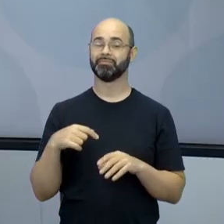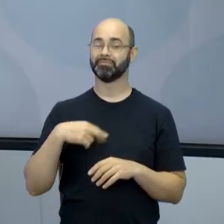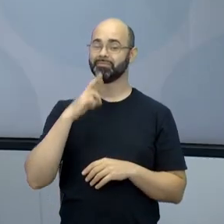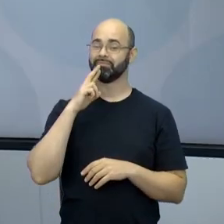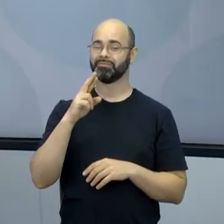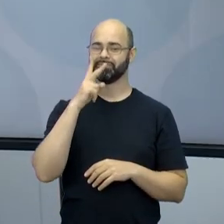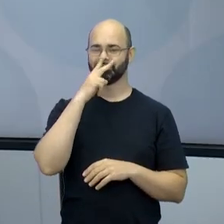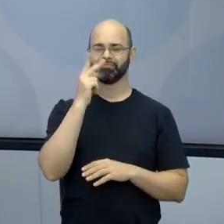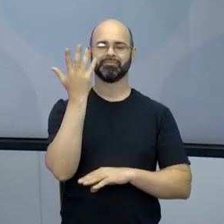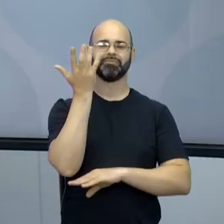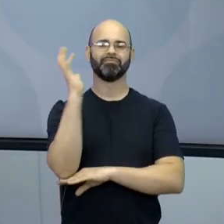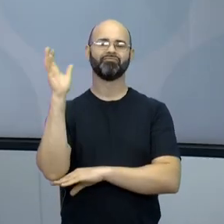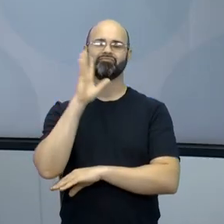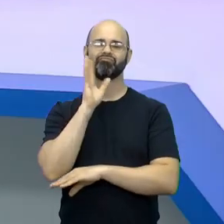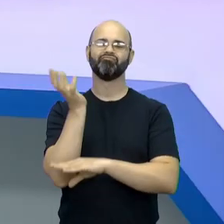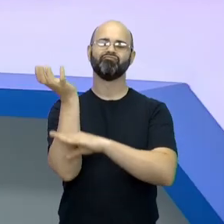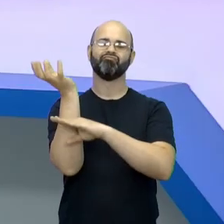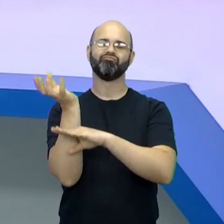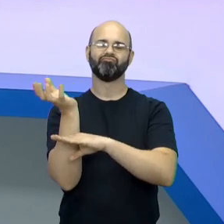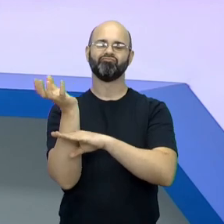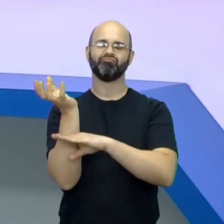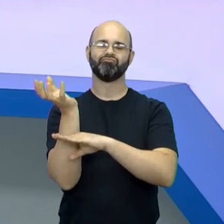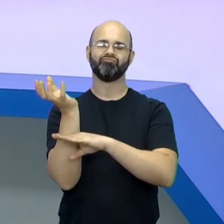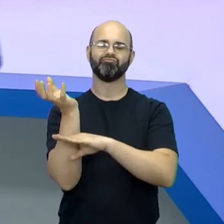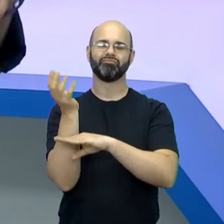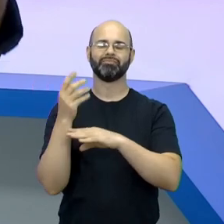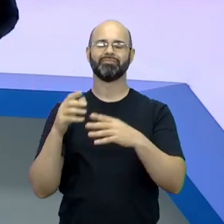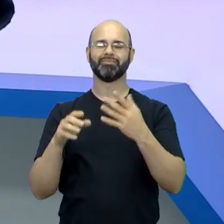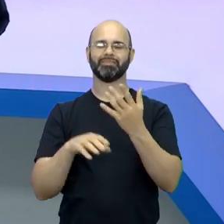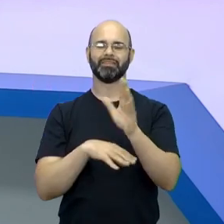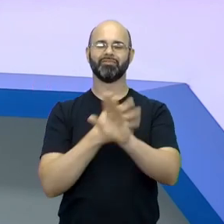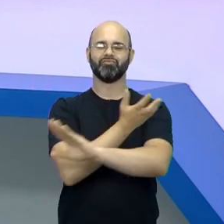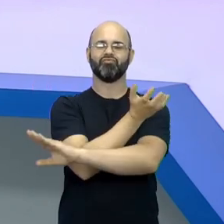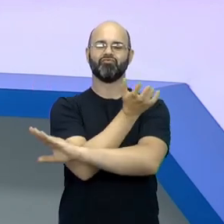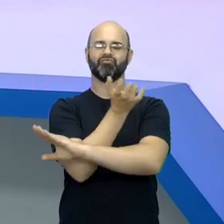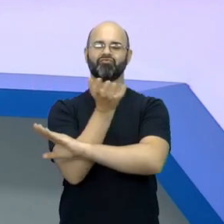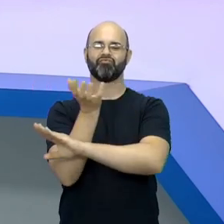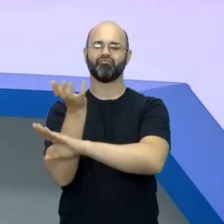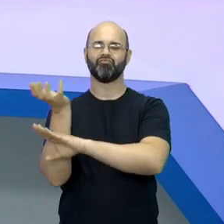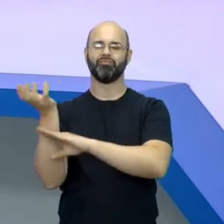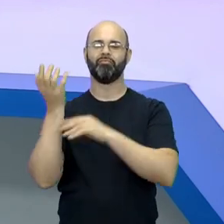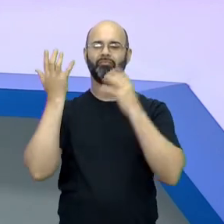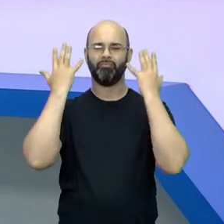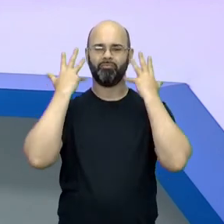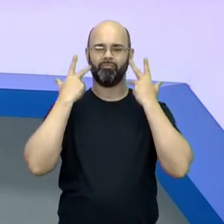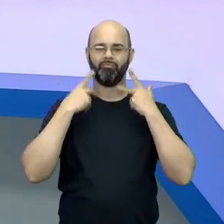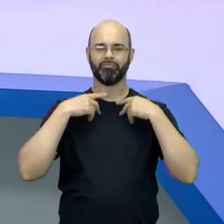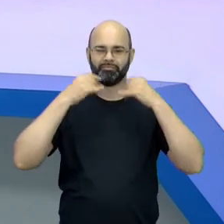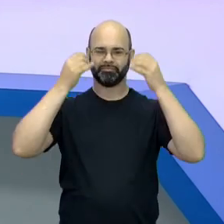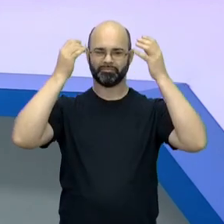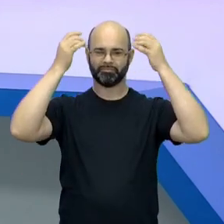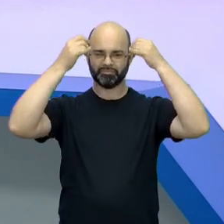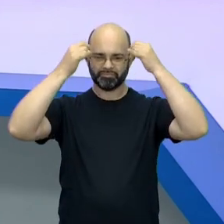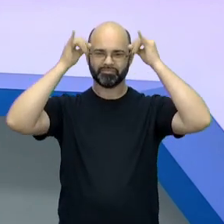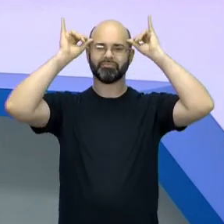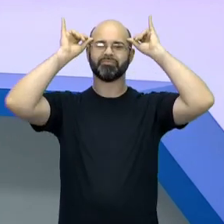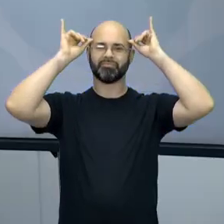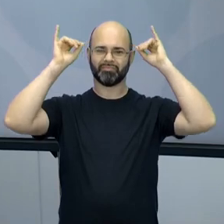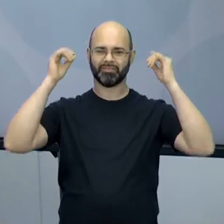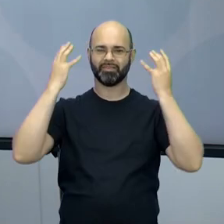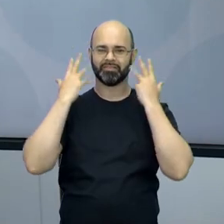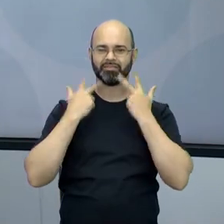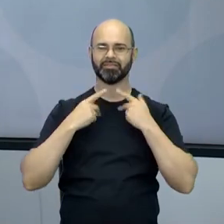savanas. Também, pensar em esses descampados e animais, gnuos, leões e zebras